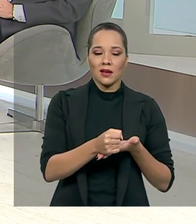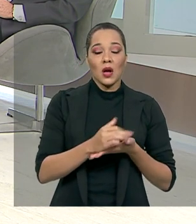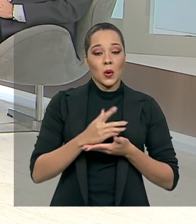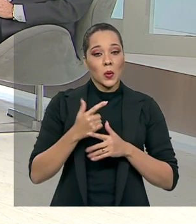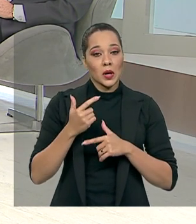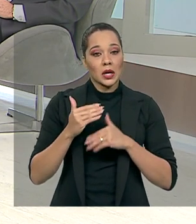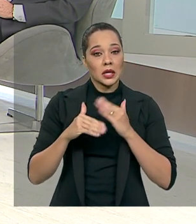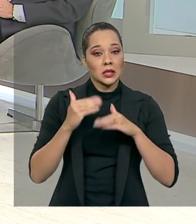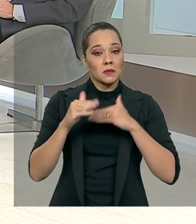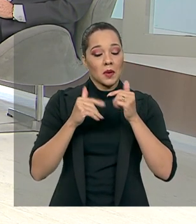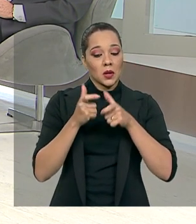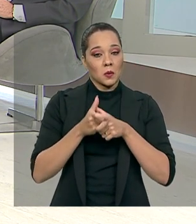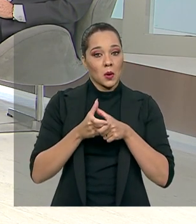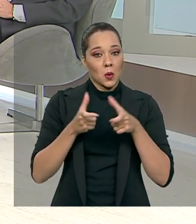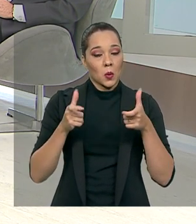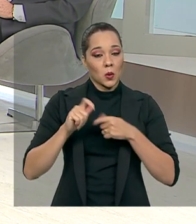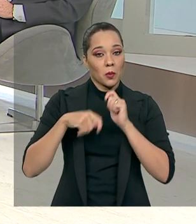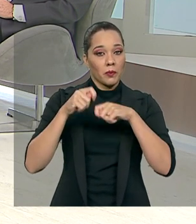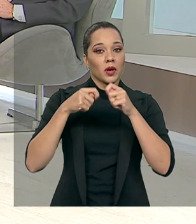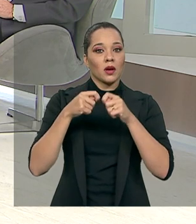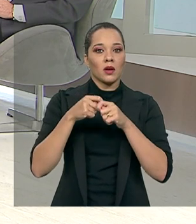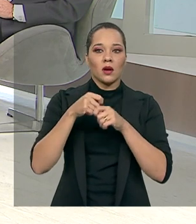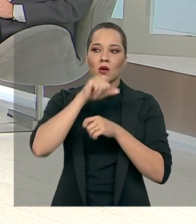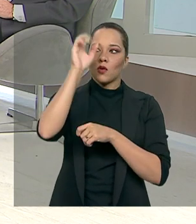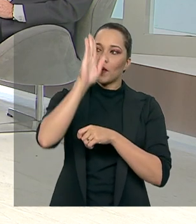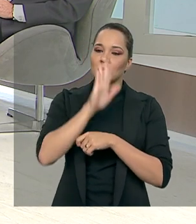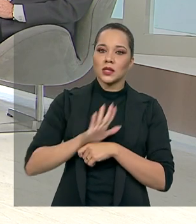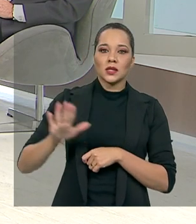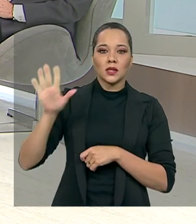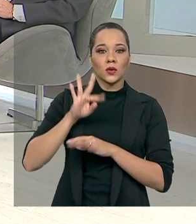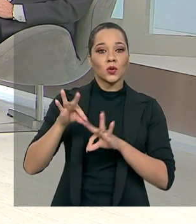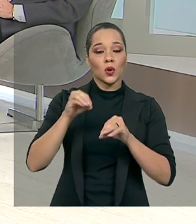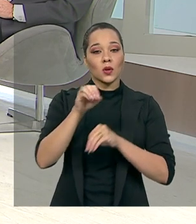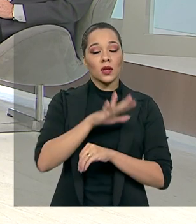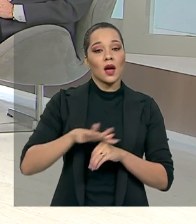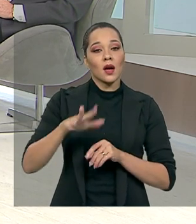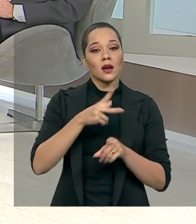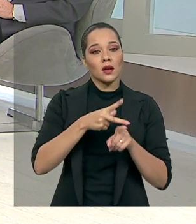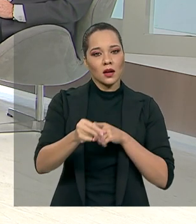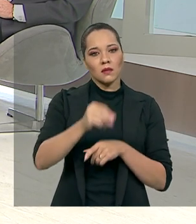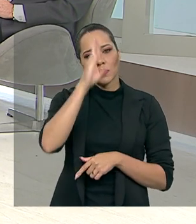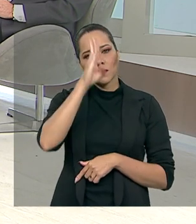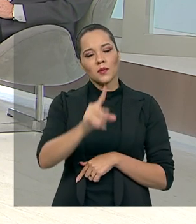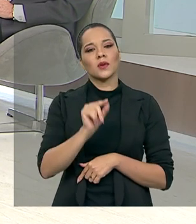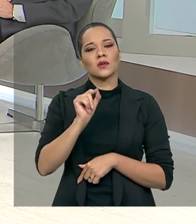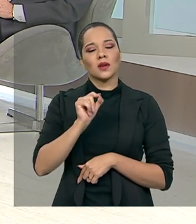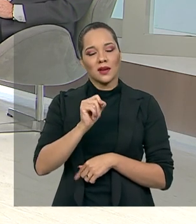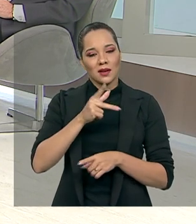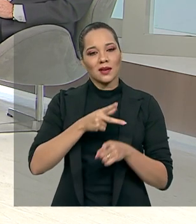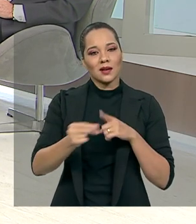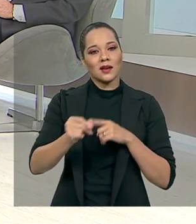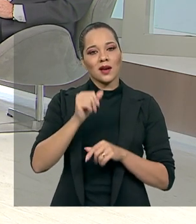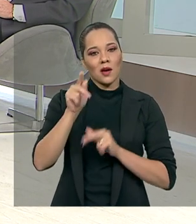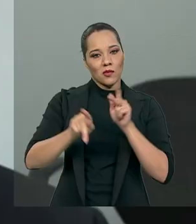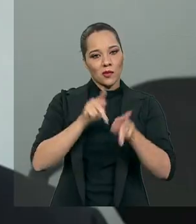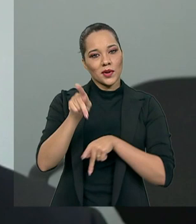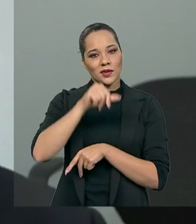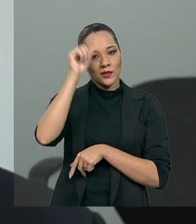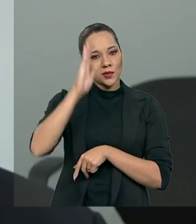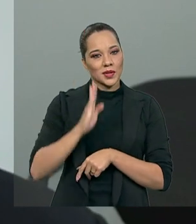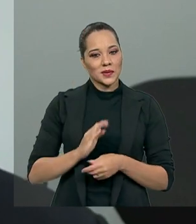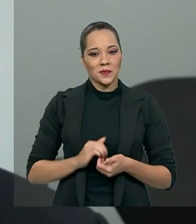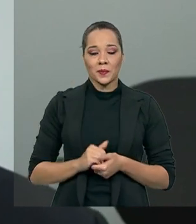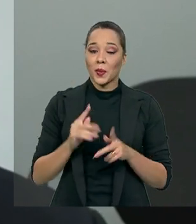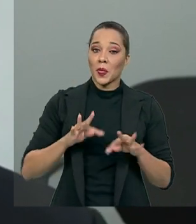econômico, ganha o Brasil, ganha todos os setores, ganha principalmente, ganha a população brasileira.